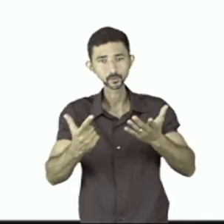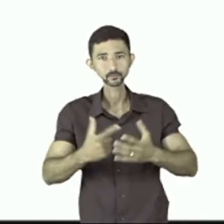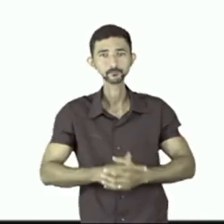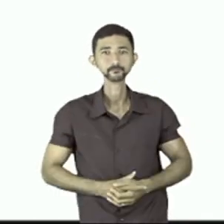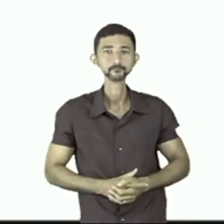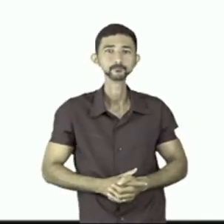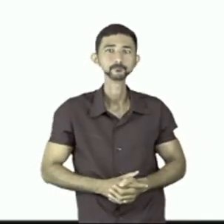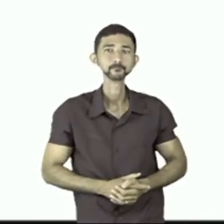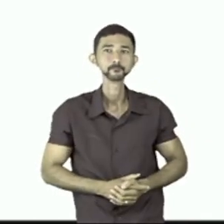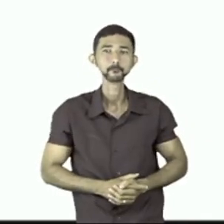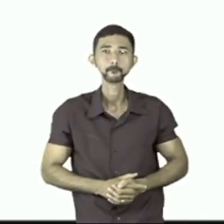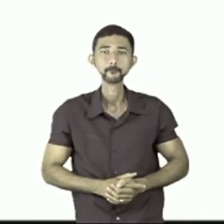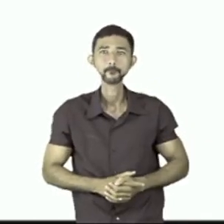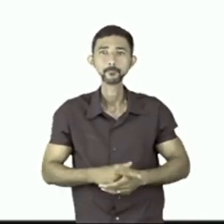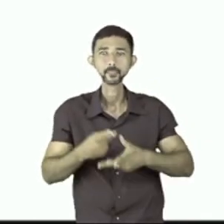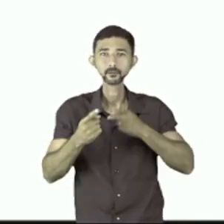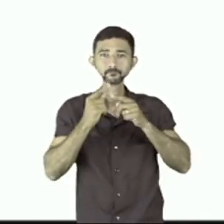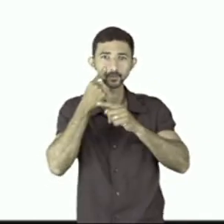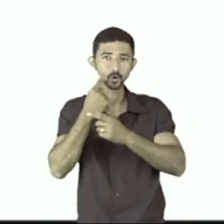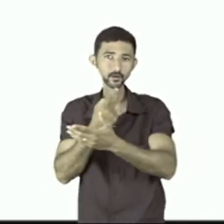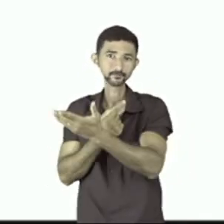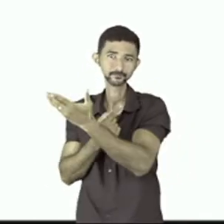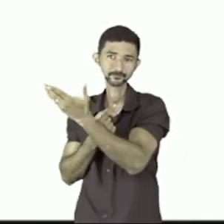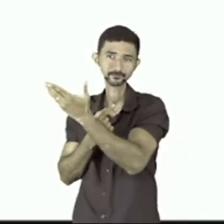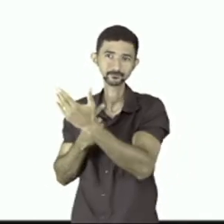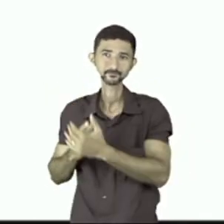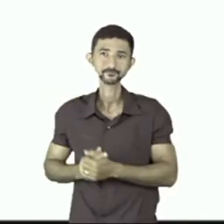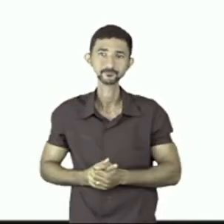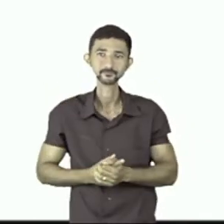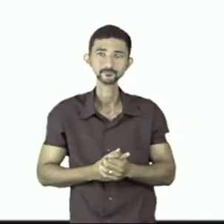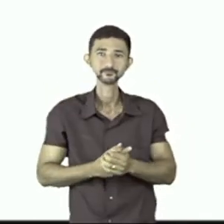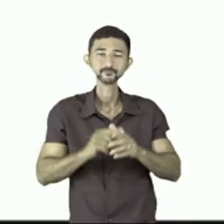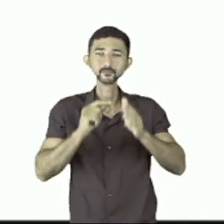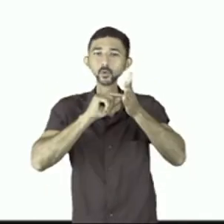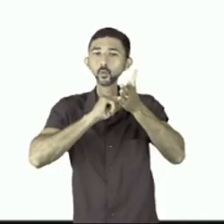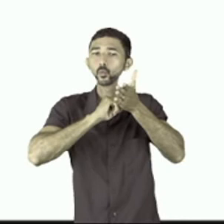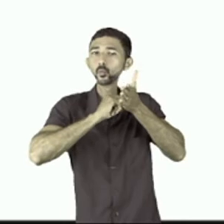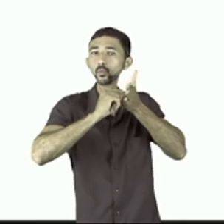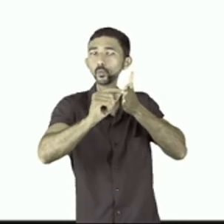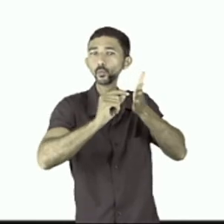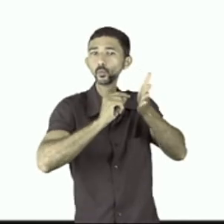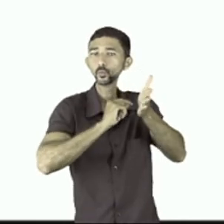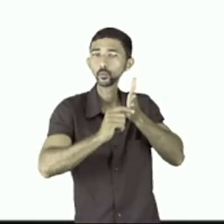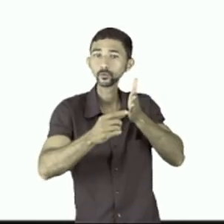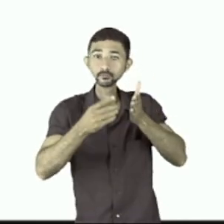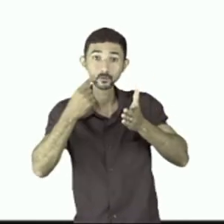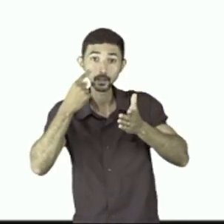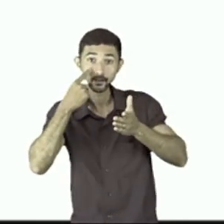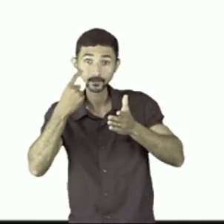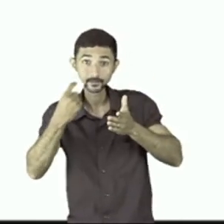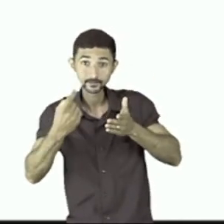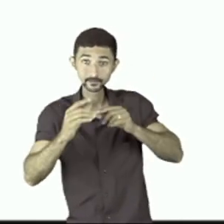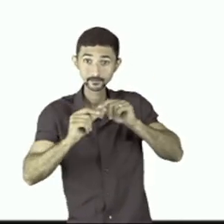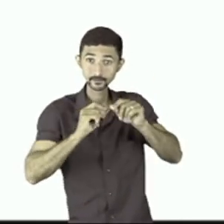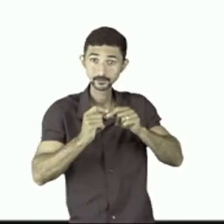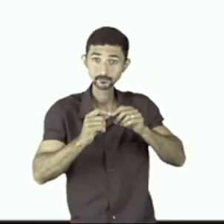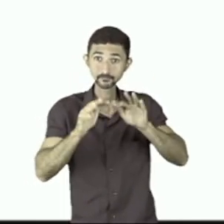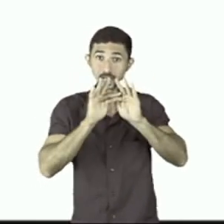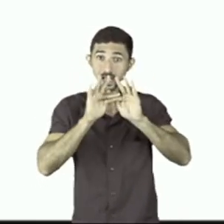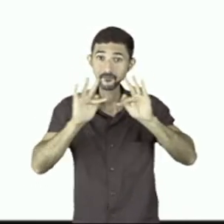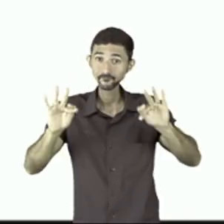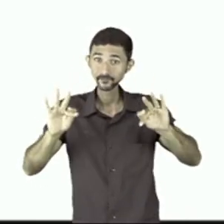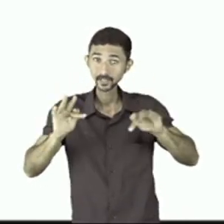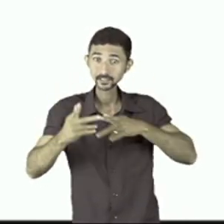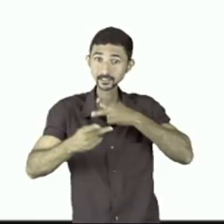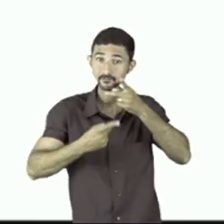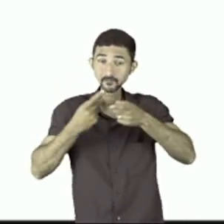aí ó está sinalizadinho para você as duas impressões da pessoa que com as frases dela